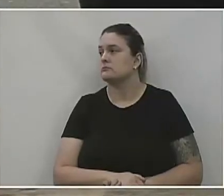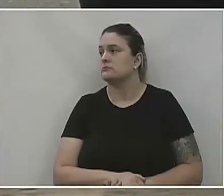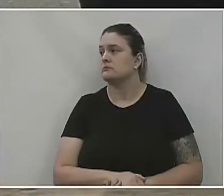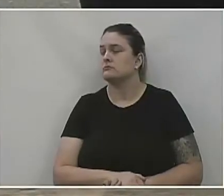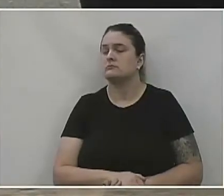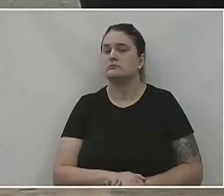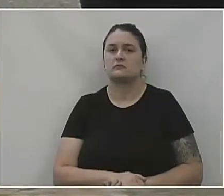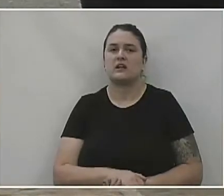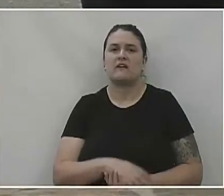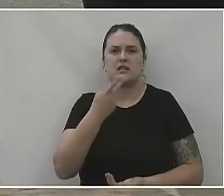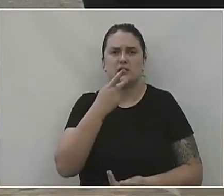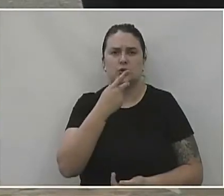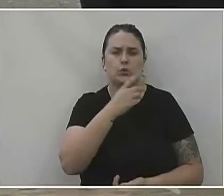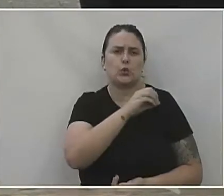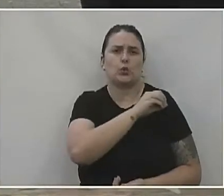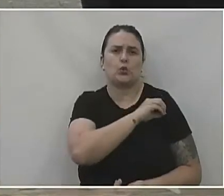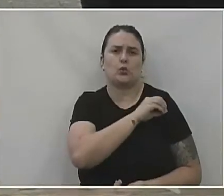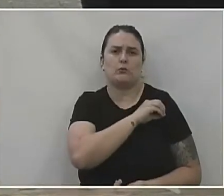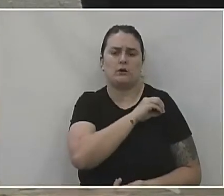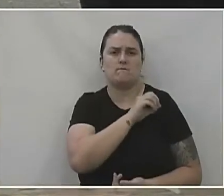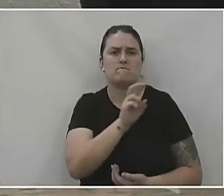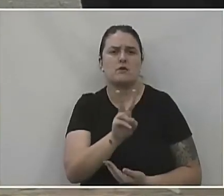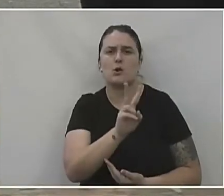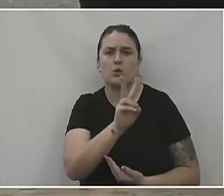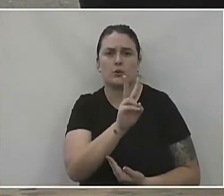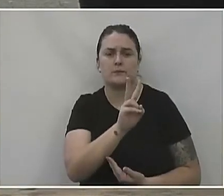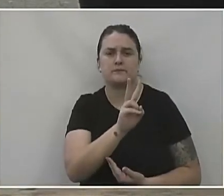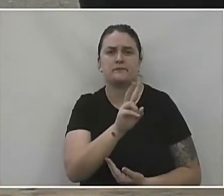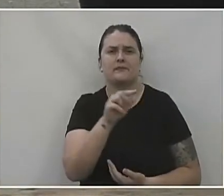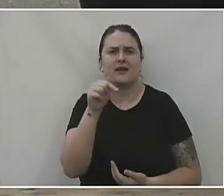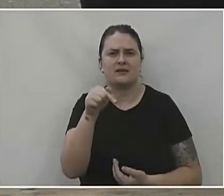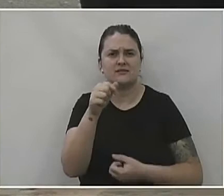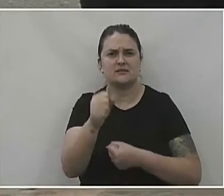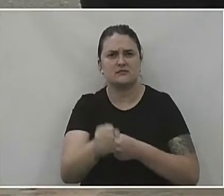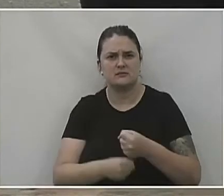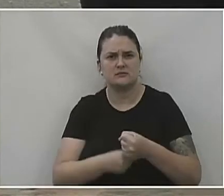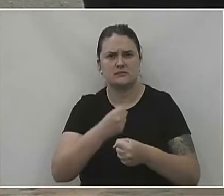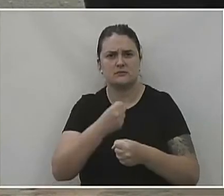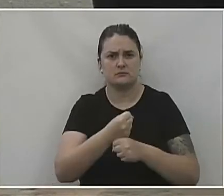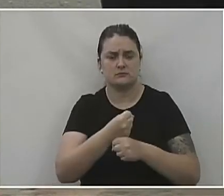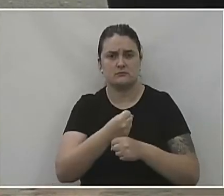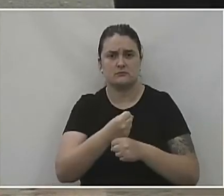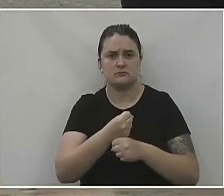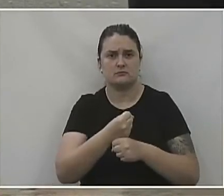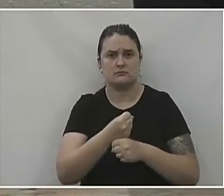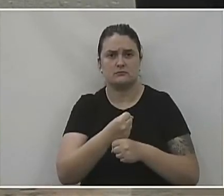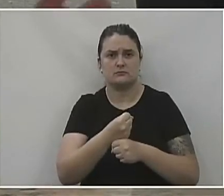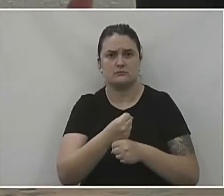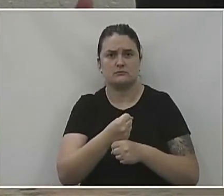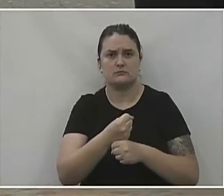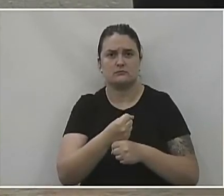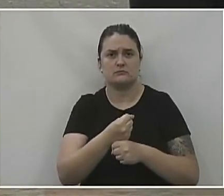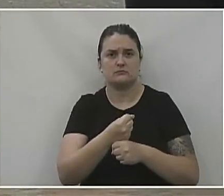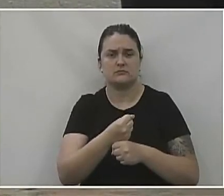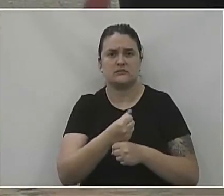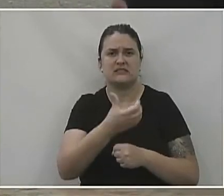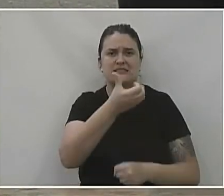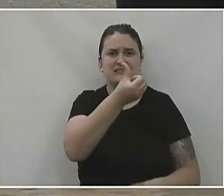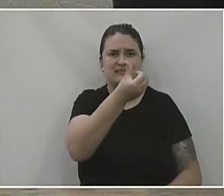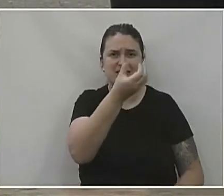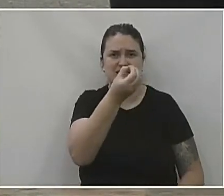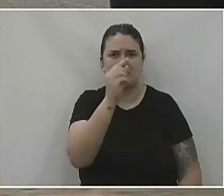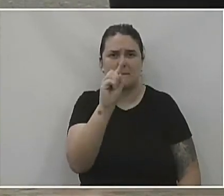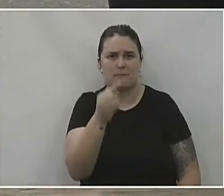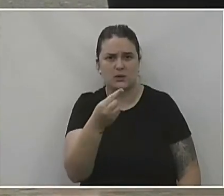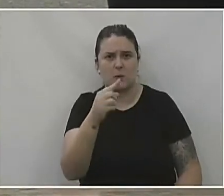aos números ali, certo? A respeito de valores. Esse ano foi pego R 60 mil e